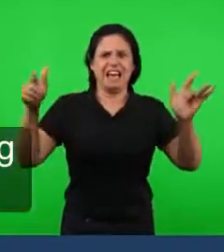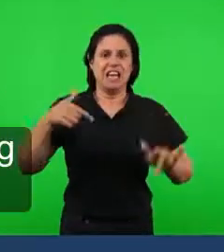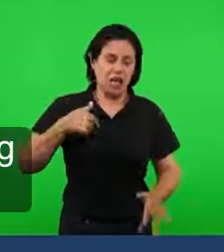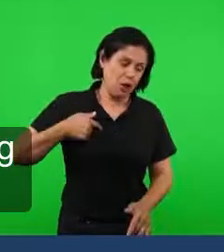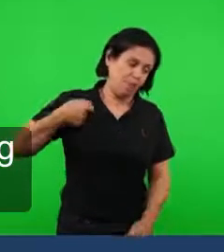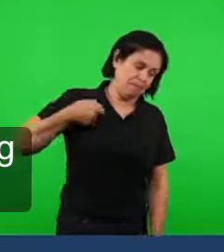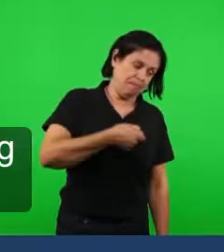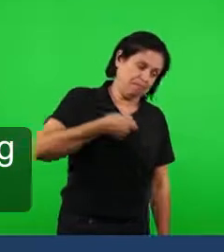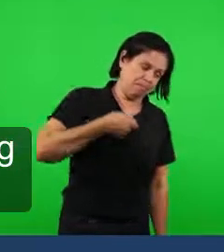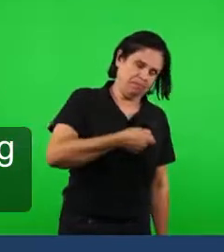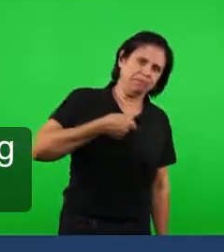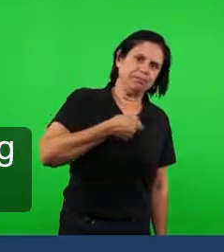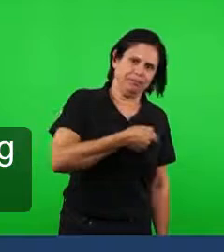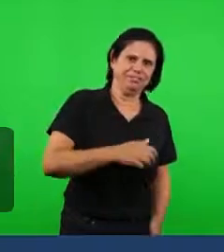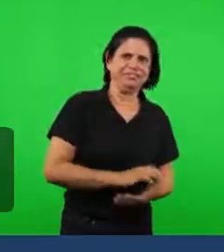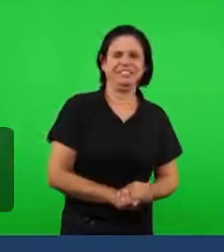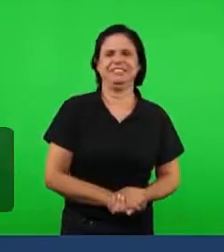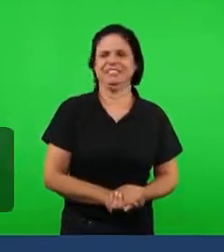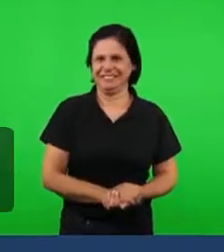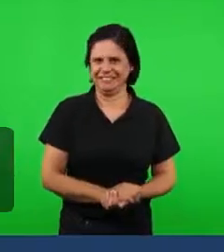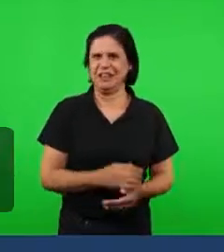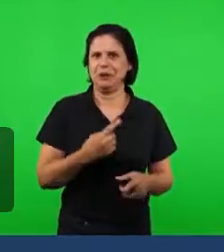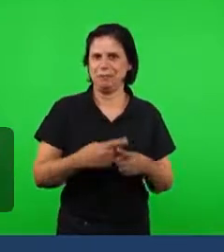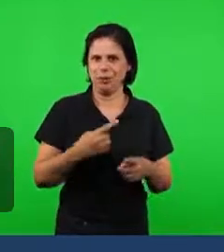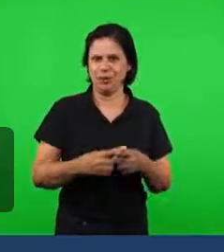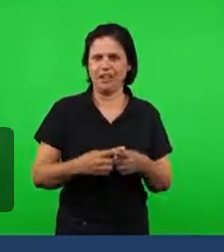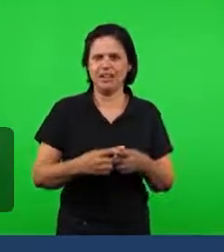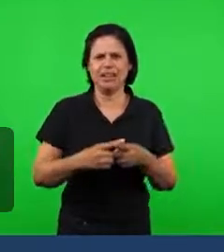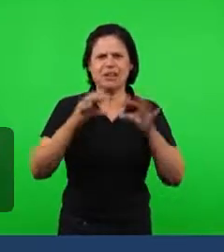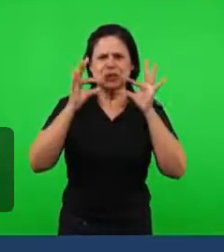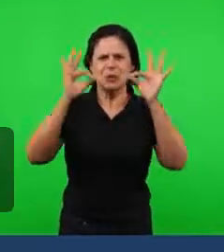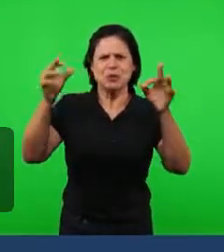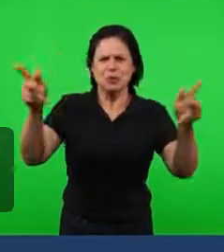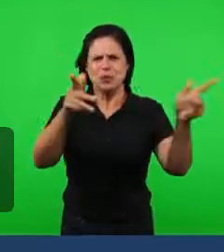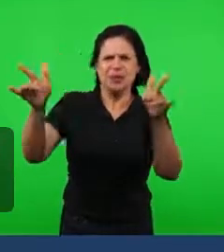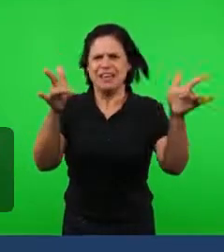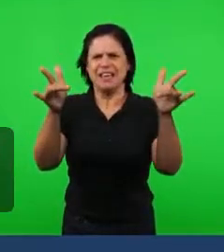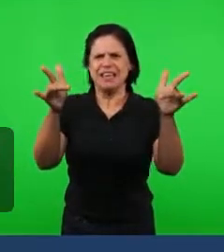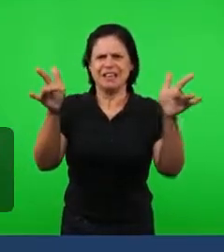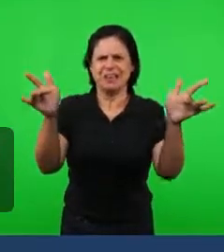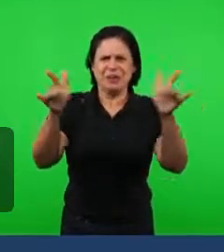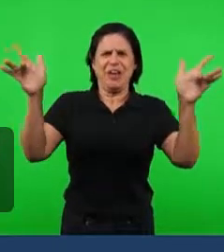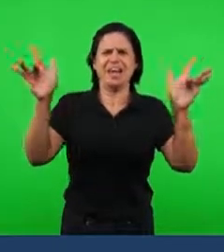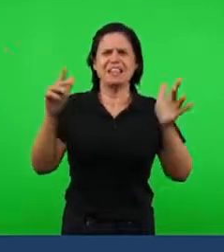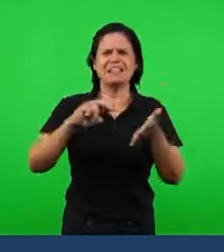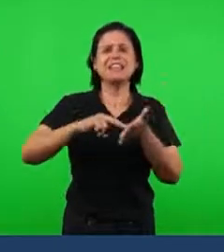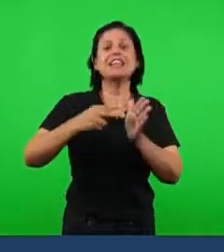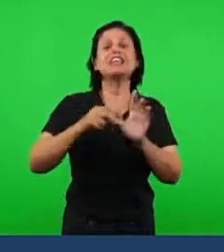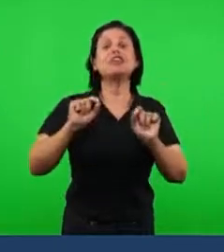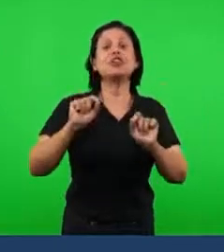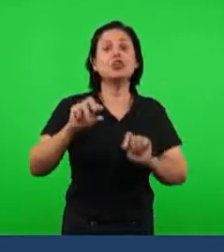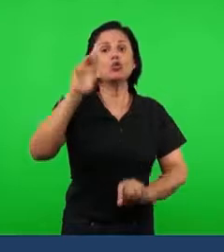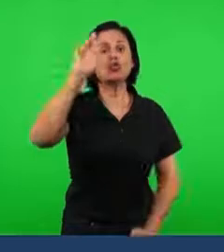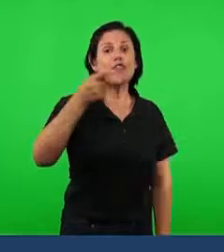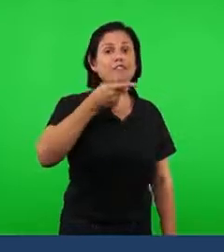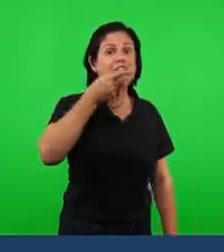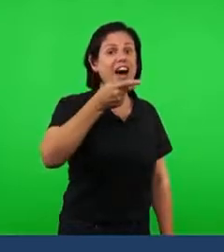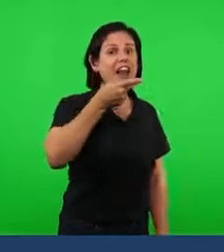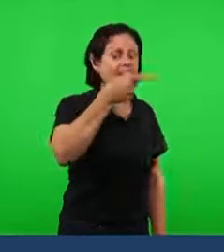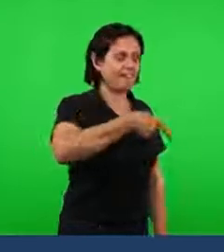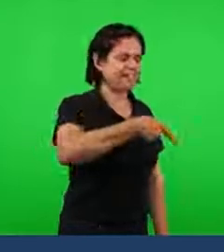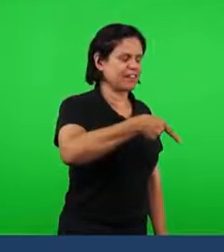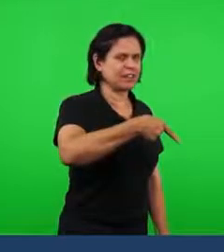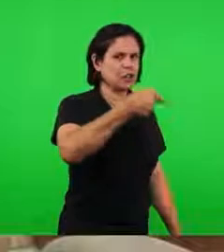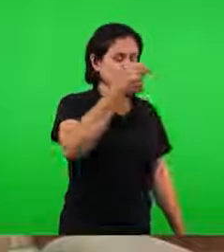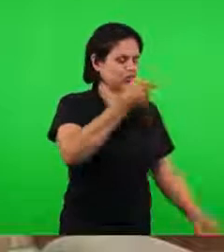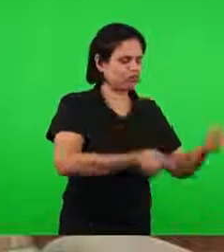no meio da igreja, sabendo que o Senhor com a espada da boca do Senhor, ou seja, a palavra do Senhor, o Senhor iria combater contra